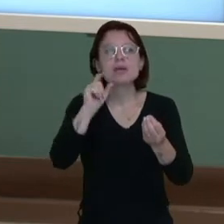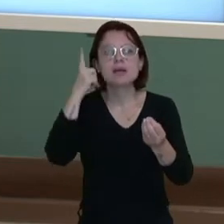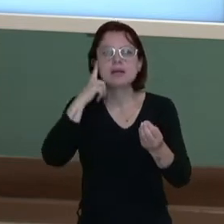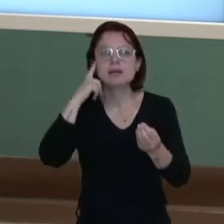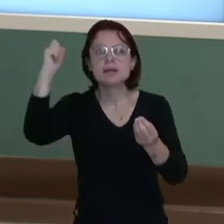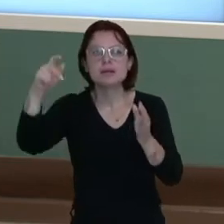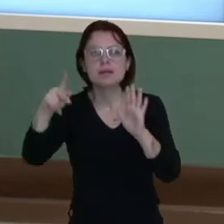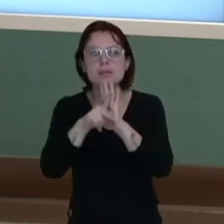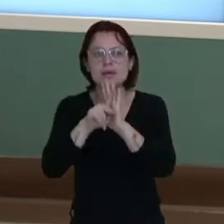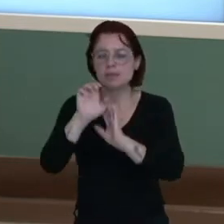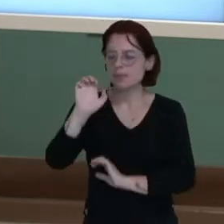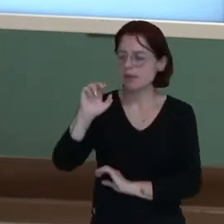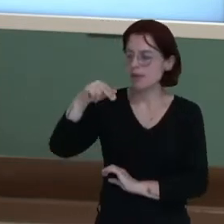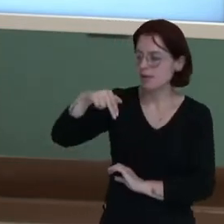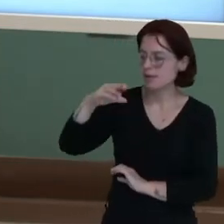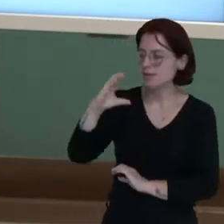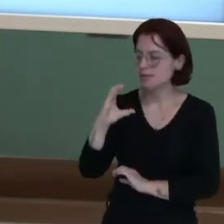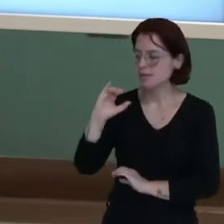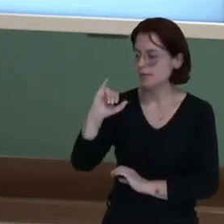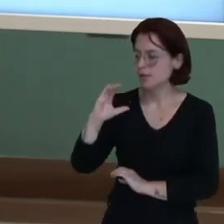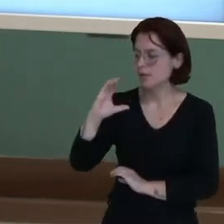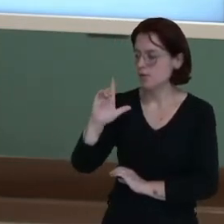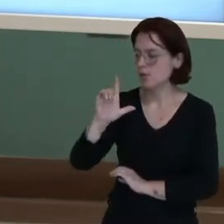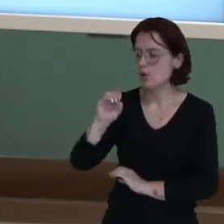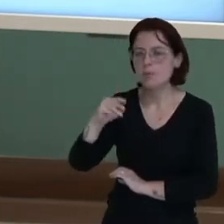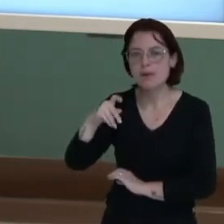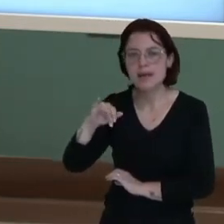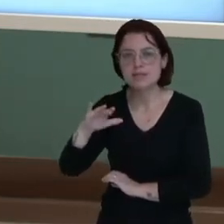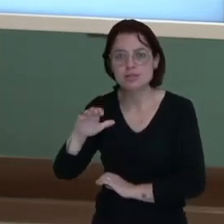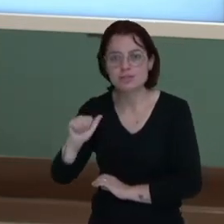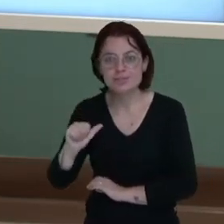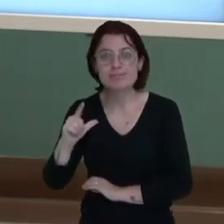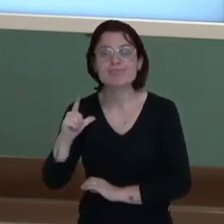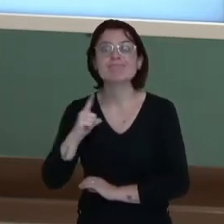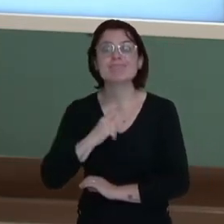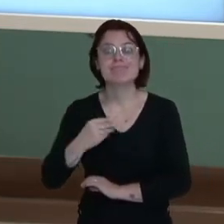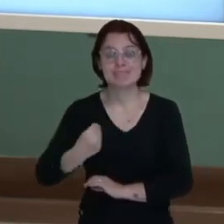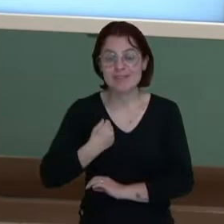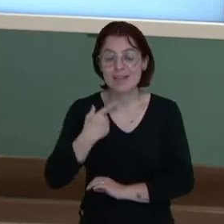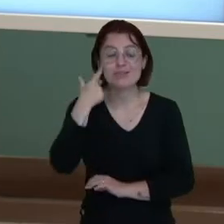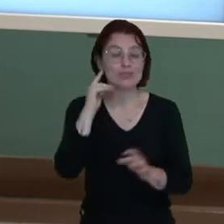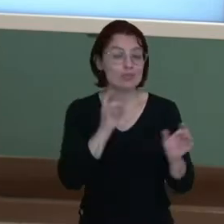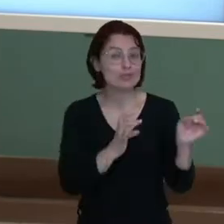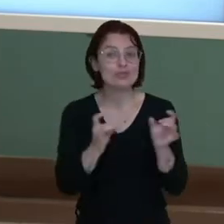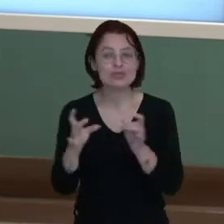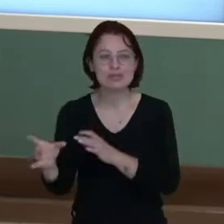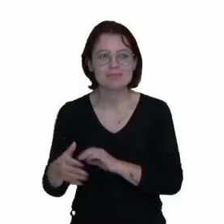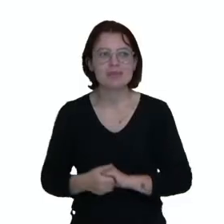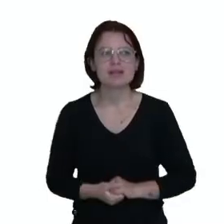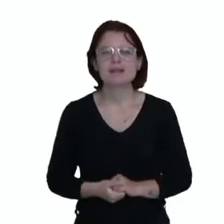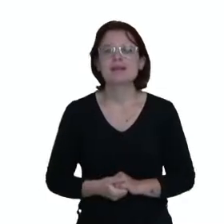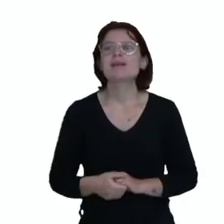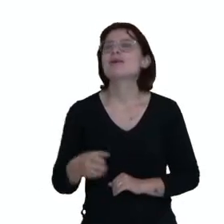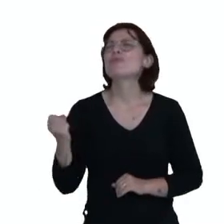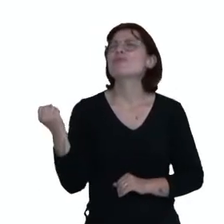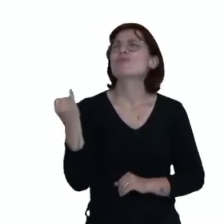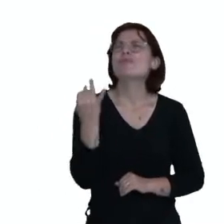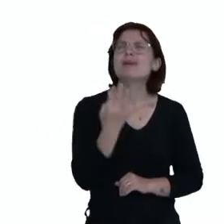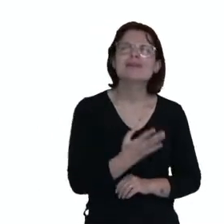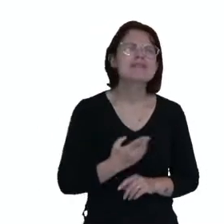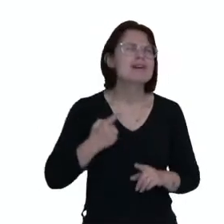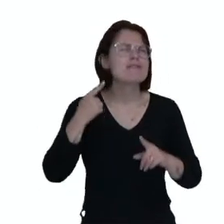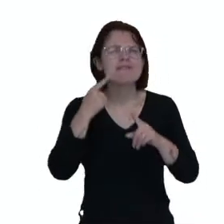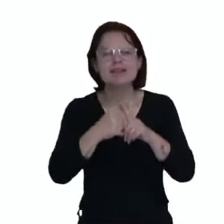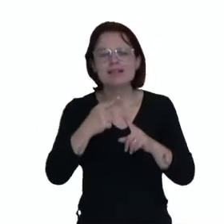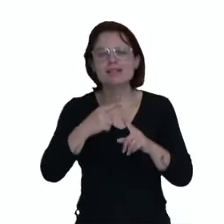enciclopédia. Pessoal, algo presente no nosso dia a dia. Quantas vezes, né, quando o